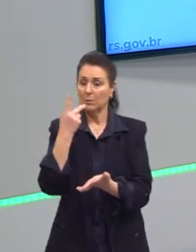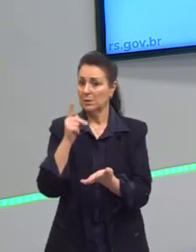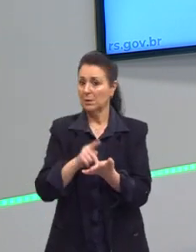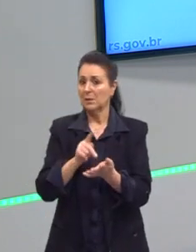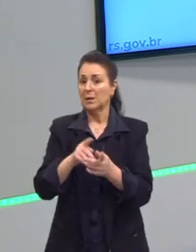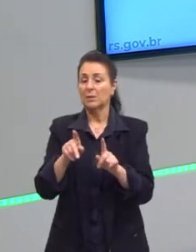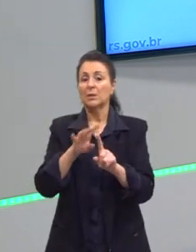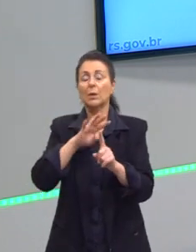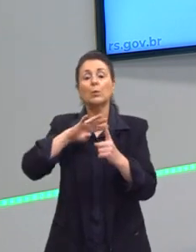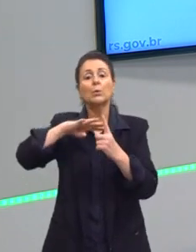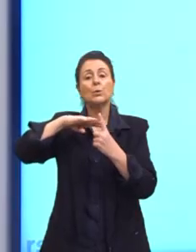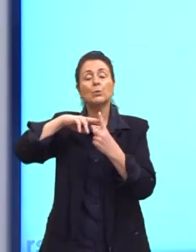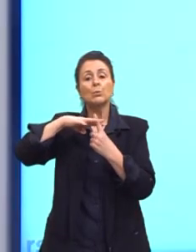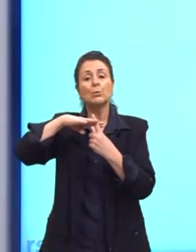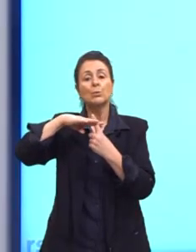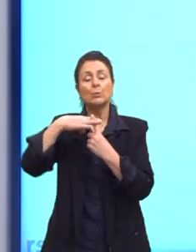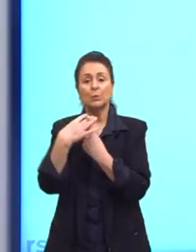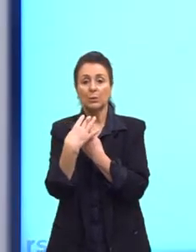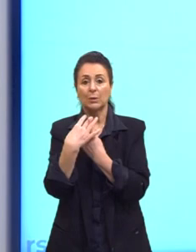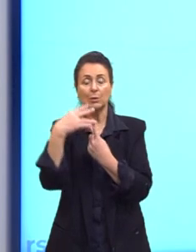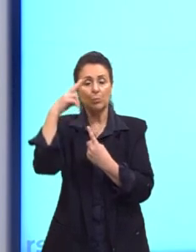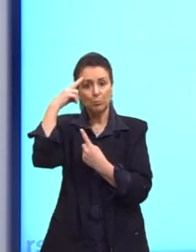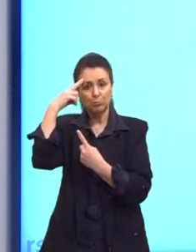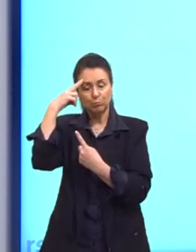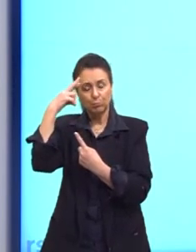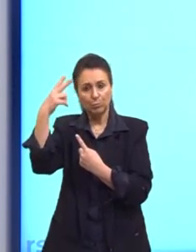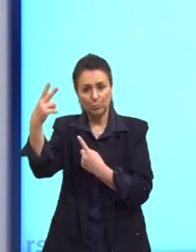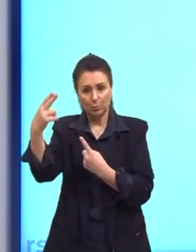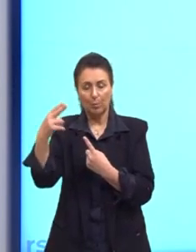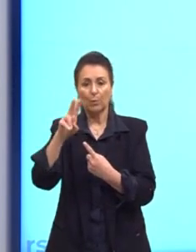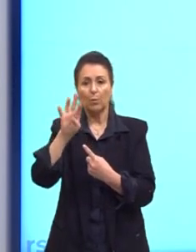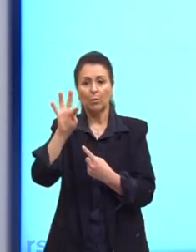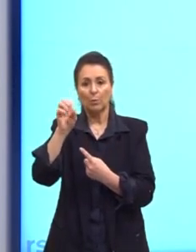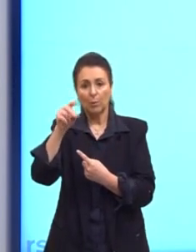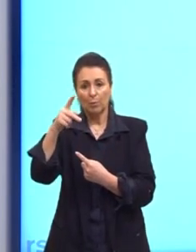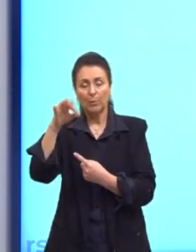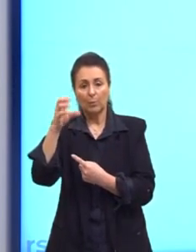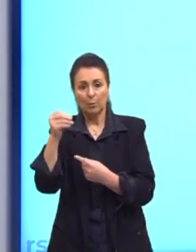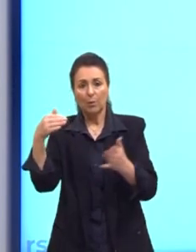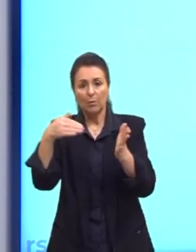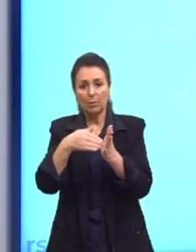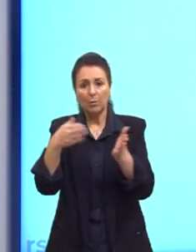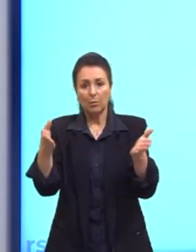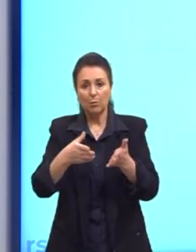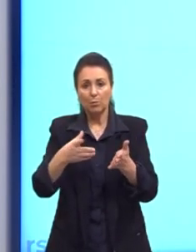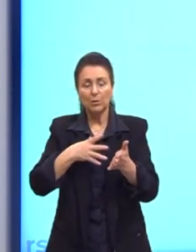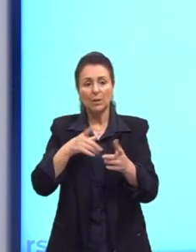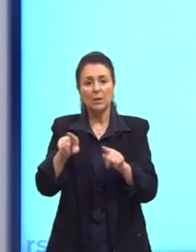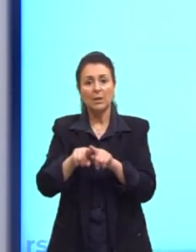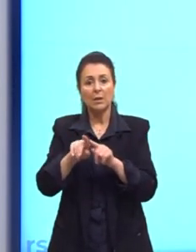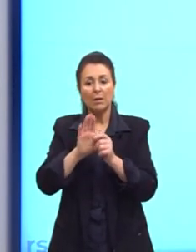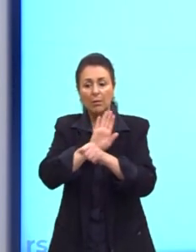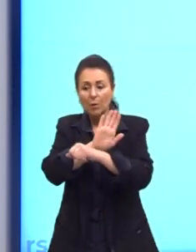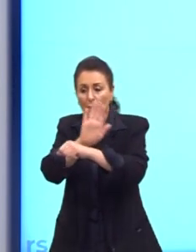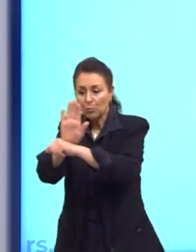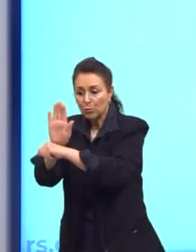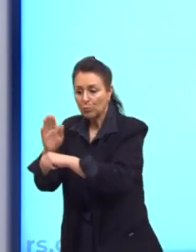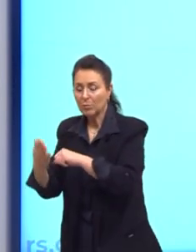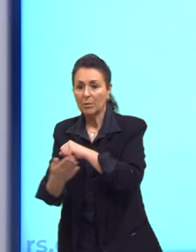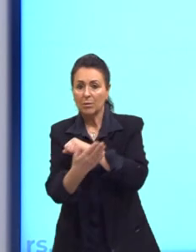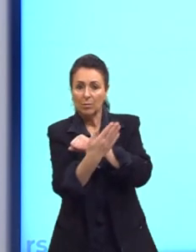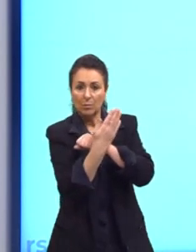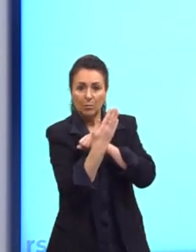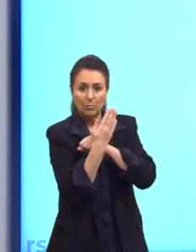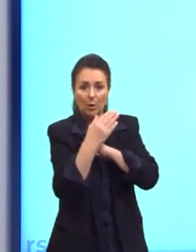Do socialismo utópico, que nos resta até hoje, e é importante se alentar, é o cooperativismo. A origem do